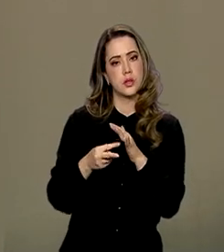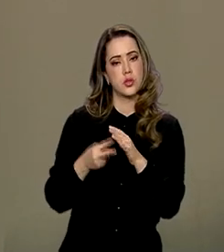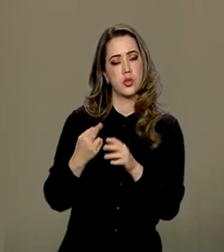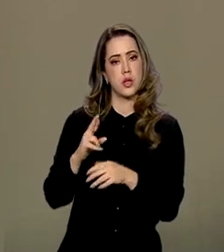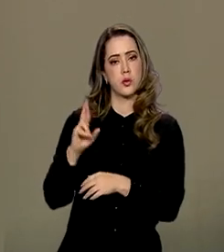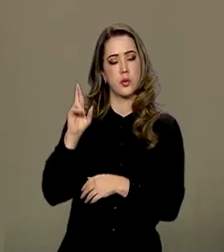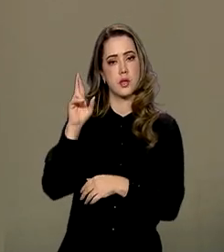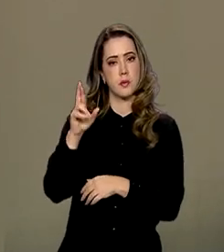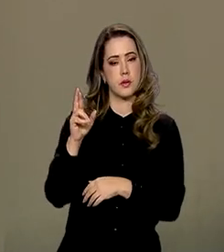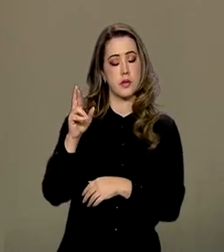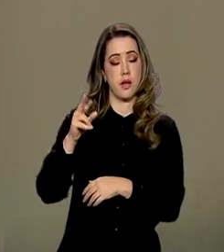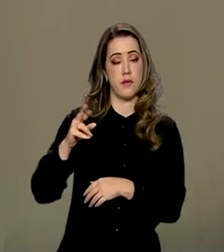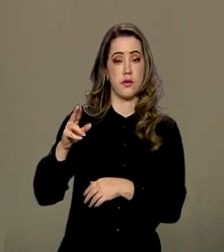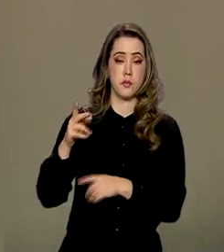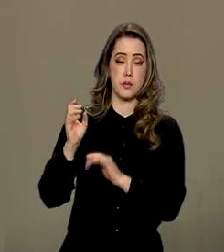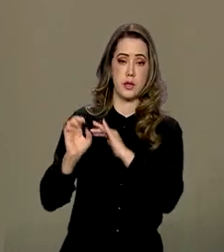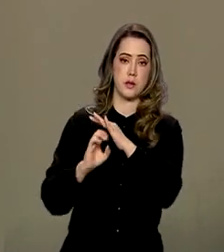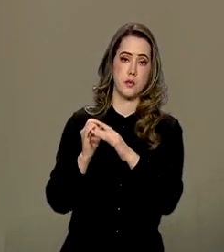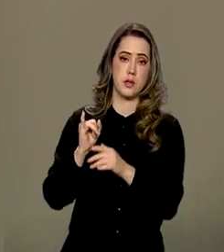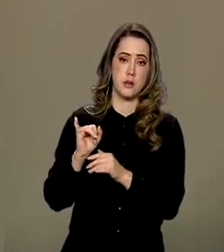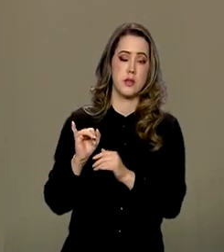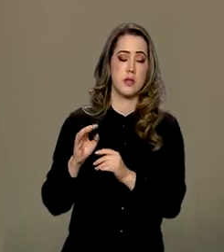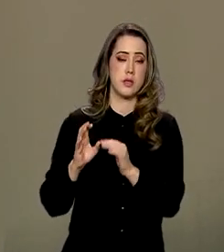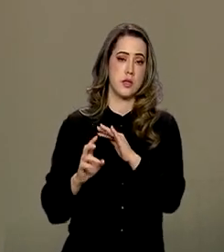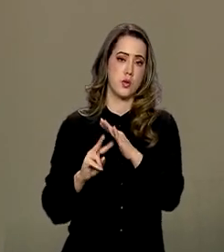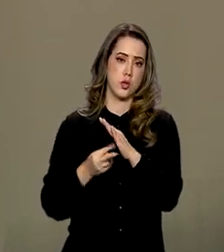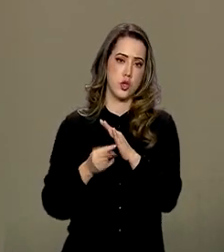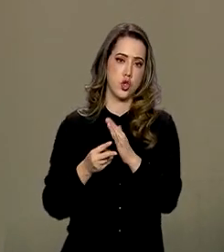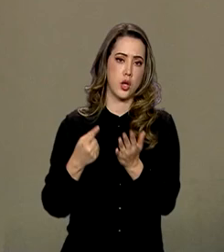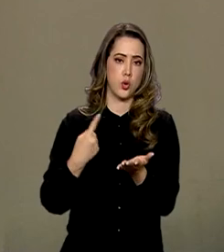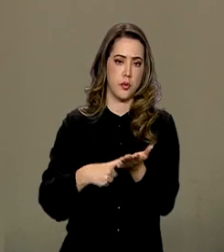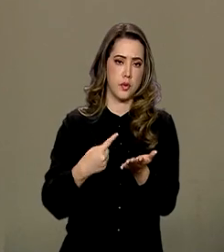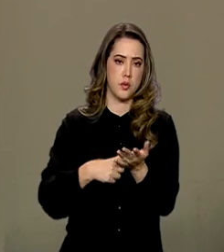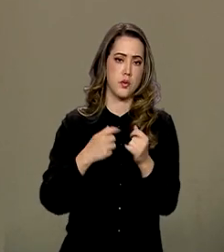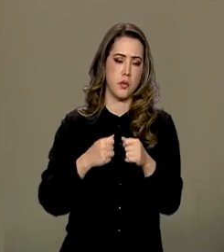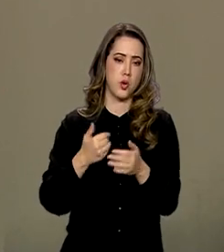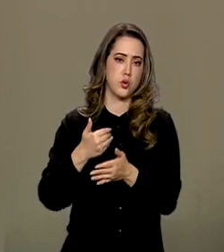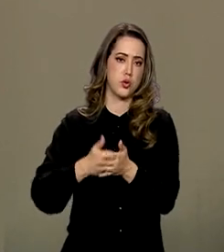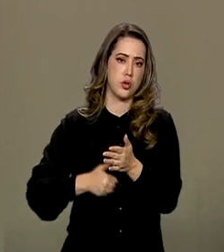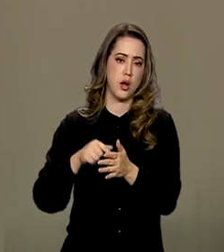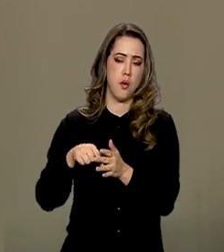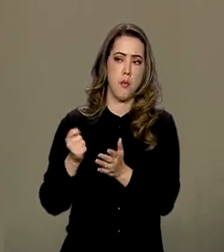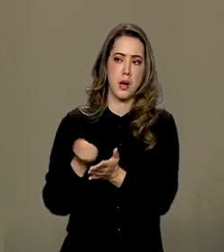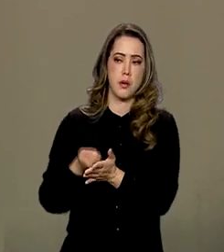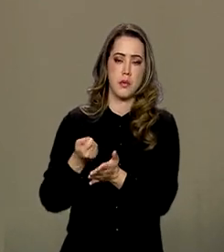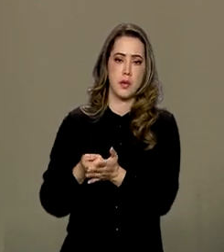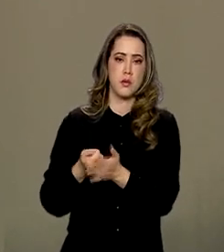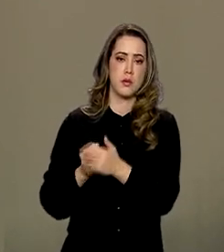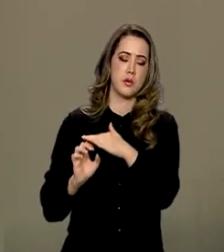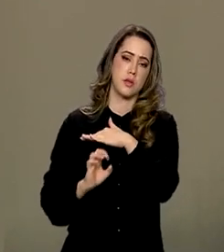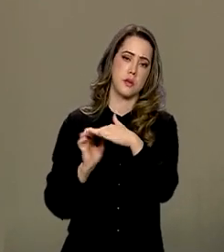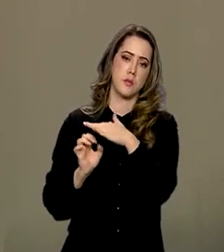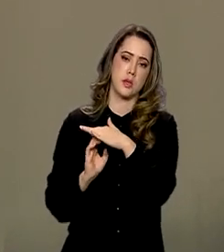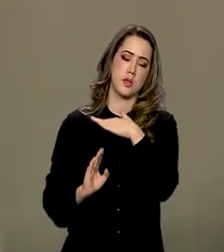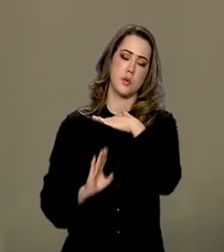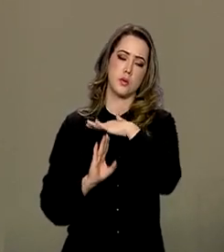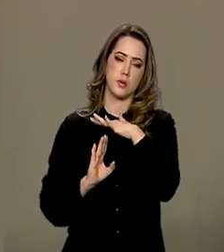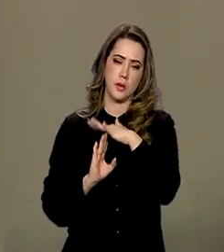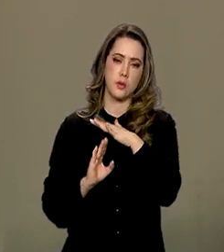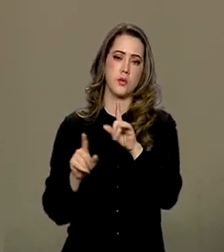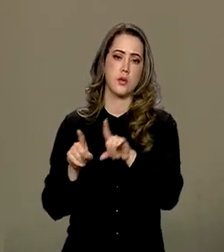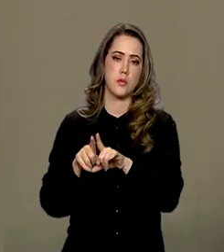se o sindicato fechou um acordo, ele pode propor um desconto também das empresas, uma contribuição das empresas limitada a um teto